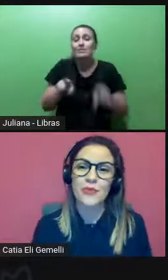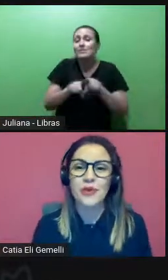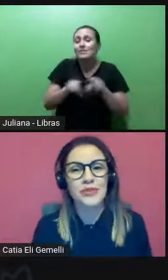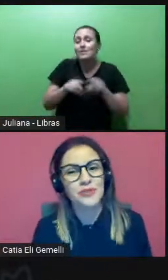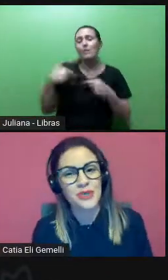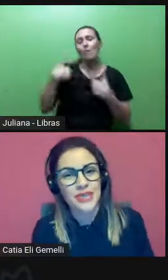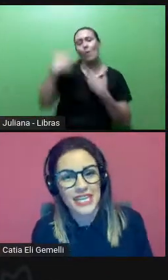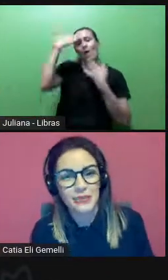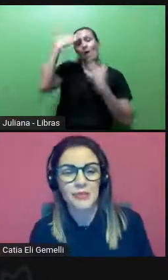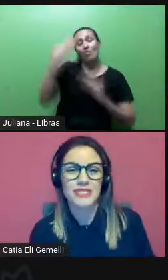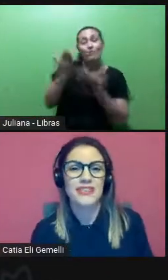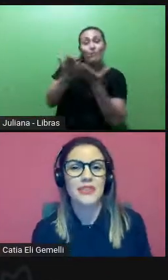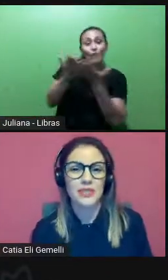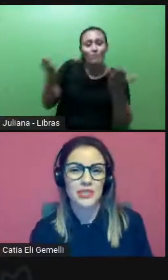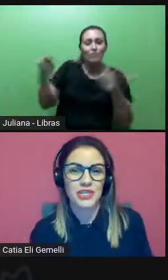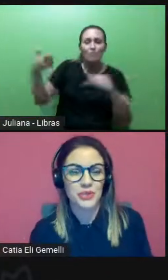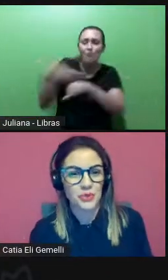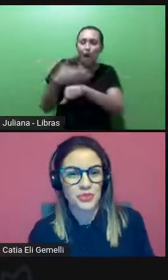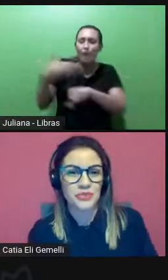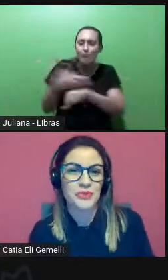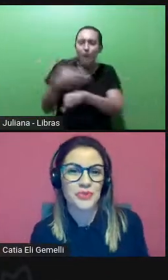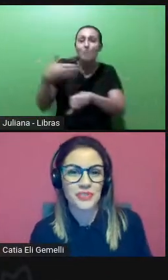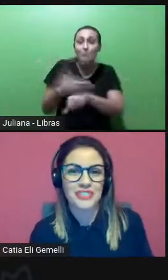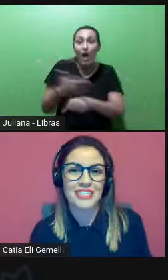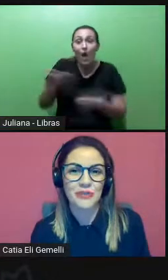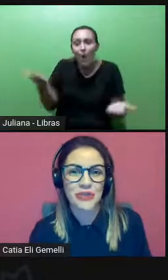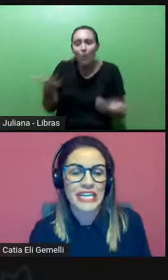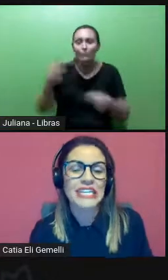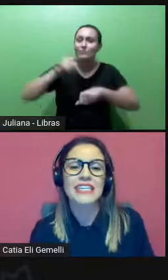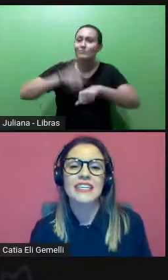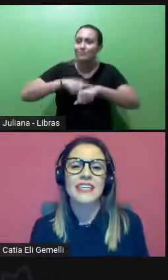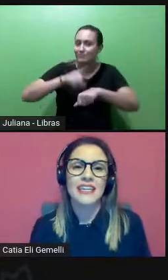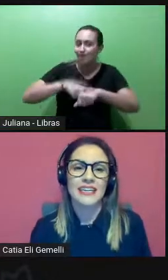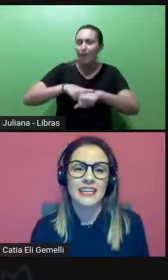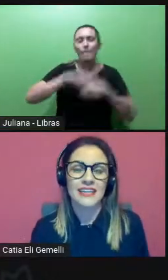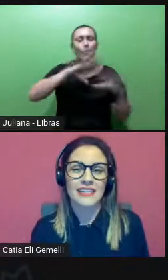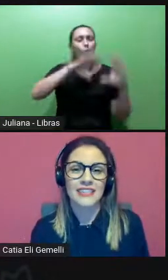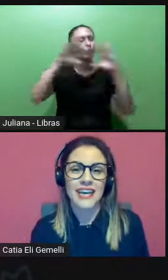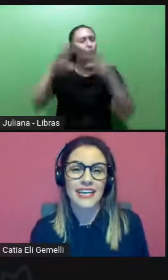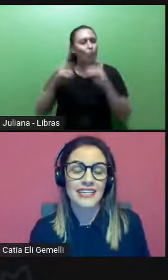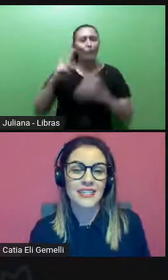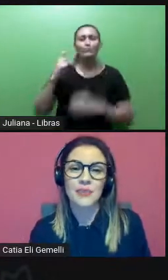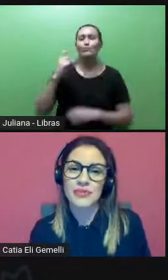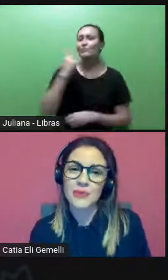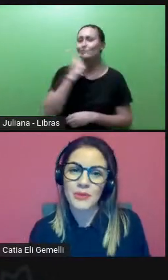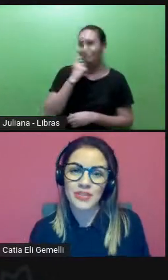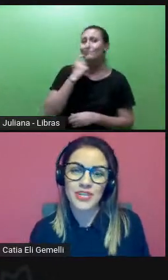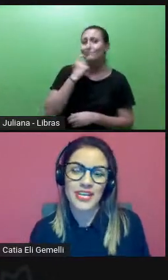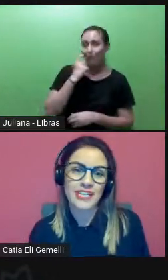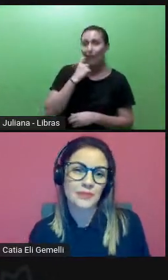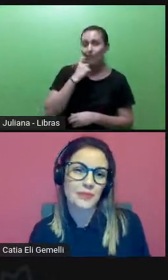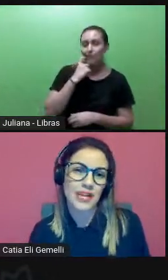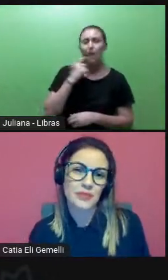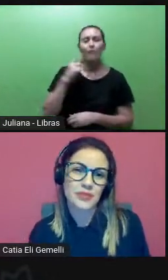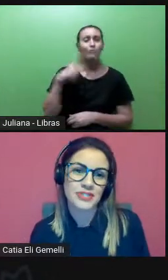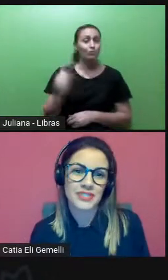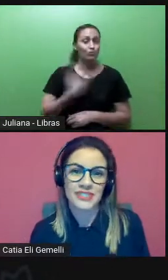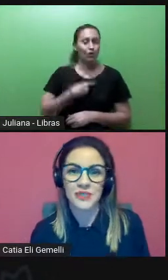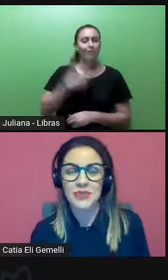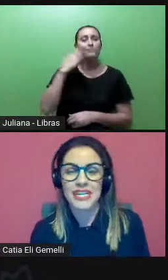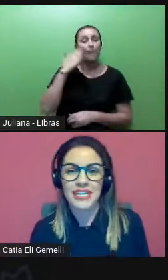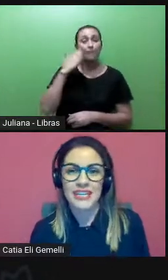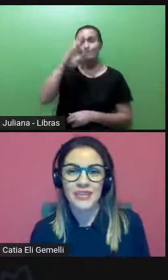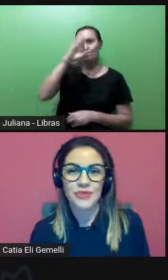que reservou um pouquinho do seu tempo para estar aqui com a gente hoje, numa noite de sexta-feira. Agradeço principalmente à equipe do